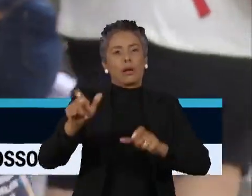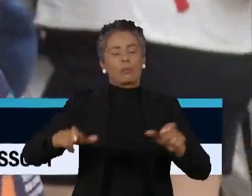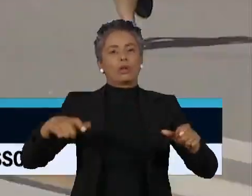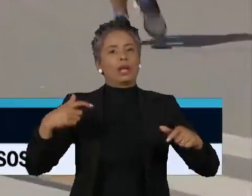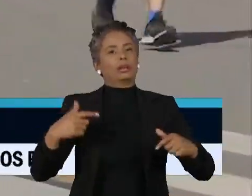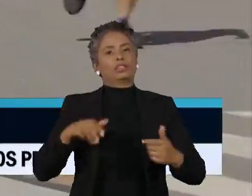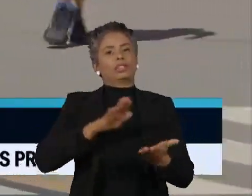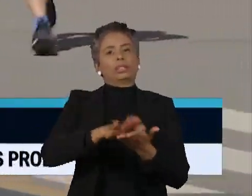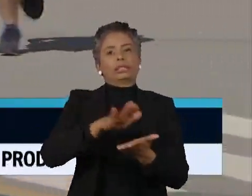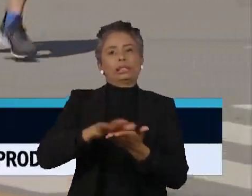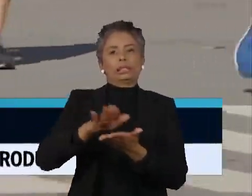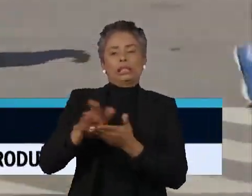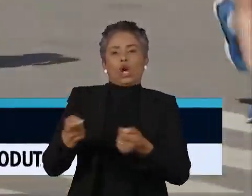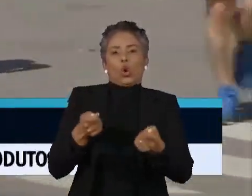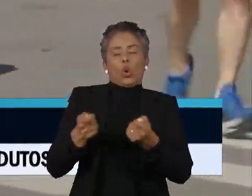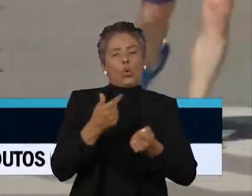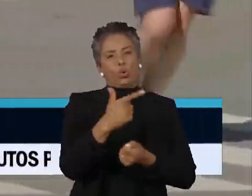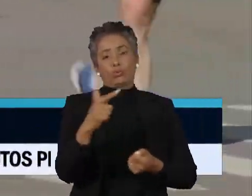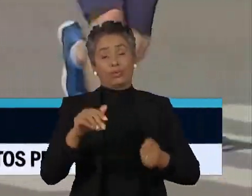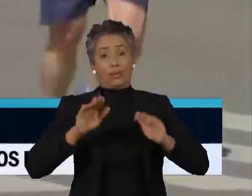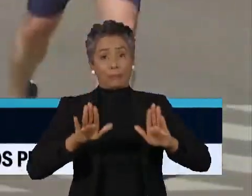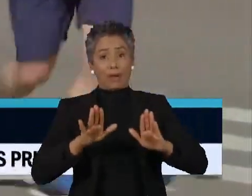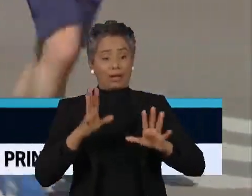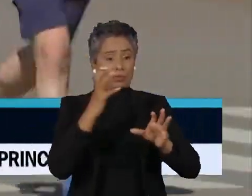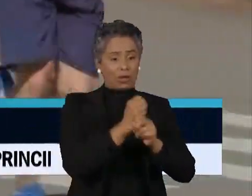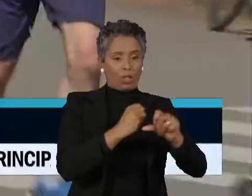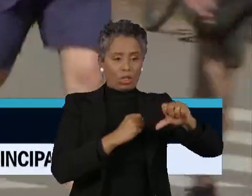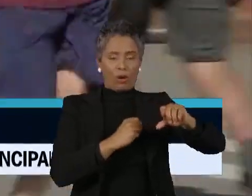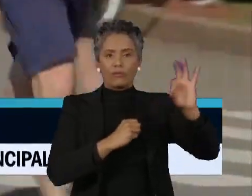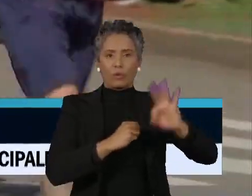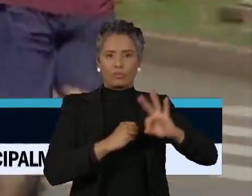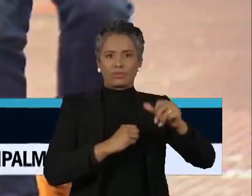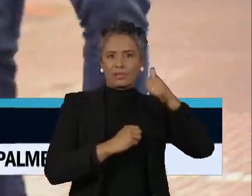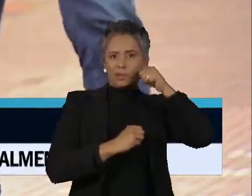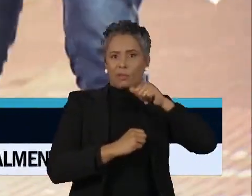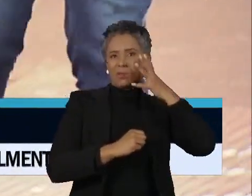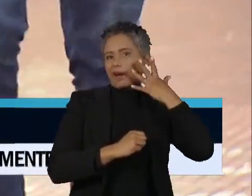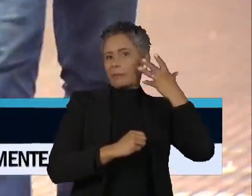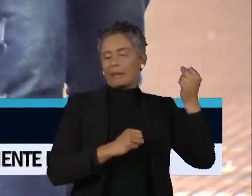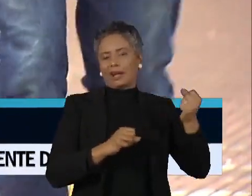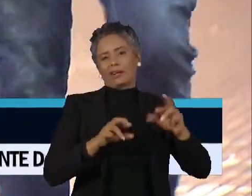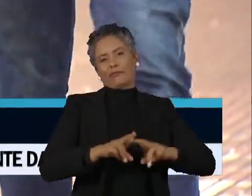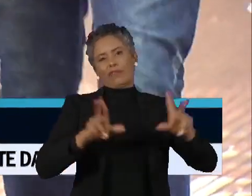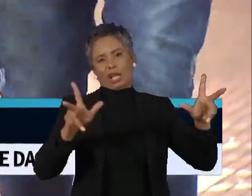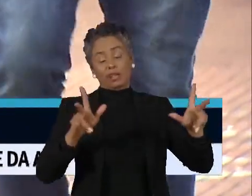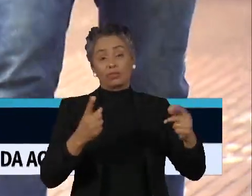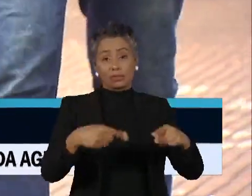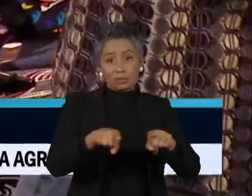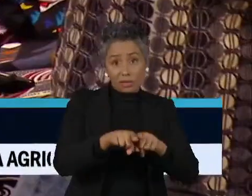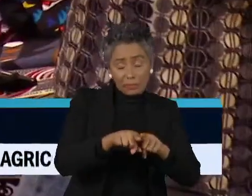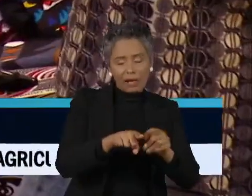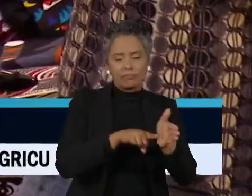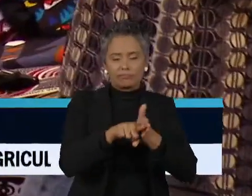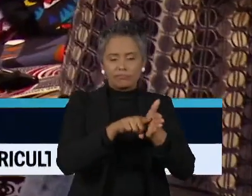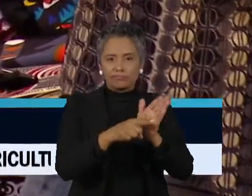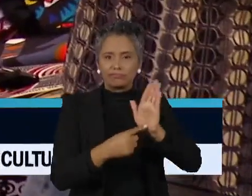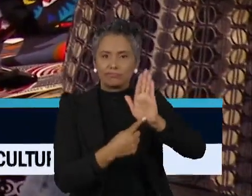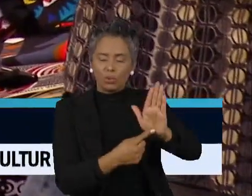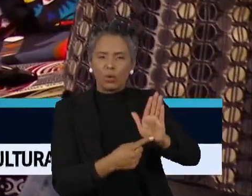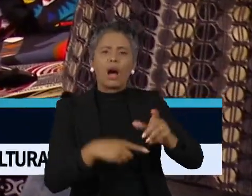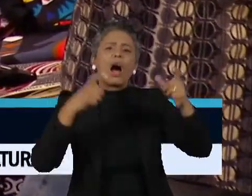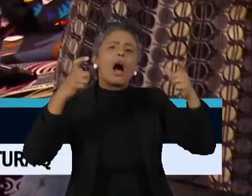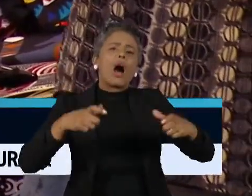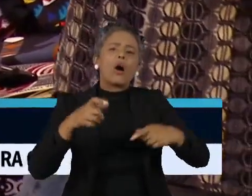despesas. Mas só 9% das brancas têm a mesma dificuldade. Outra amostra dessa desigualdade aparece em Porto